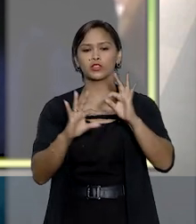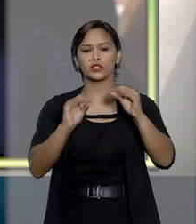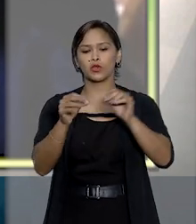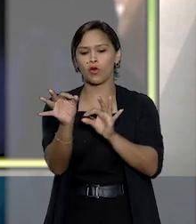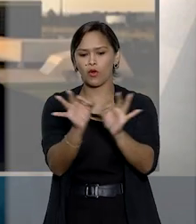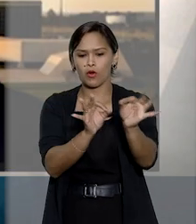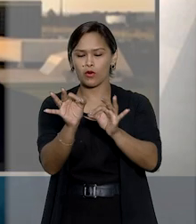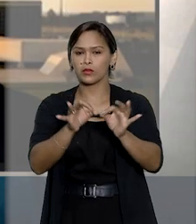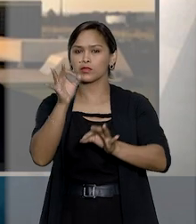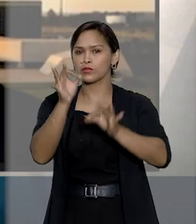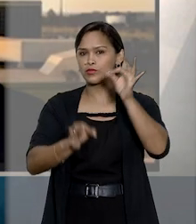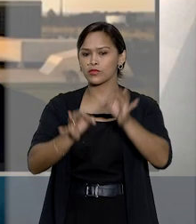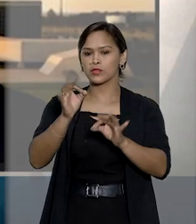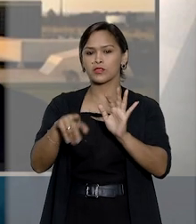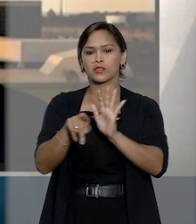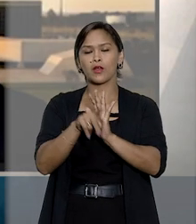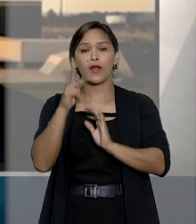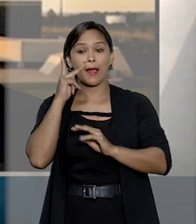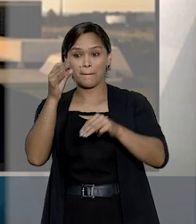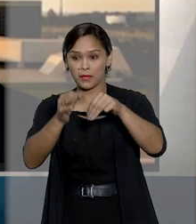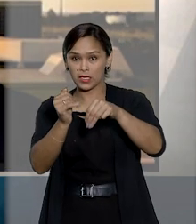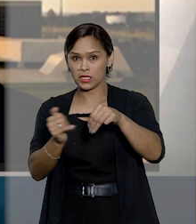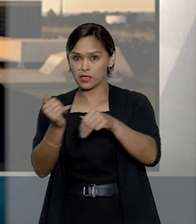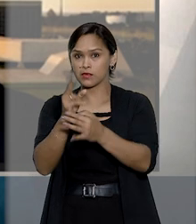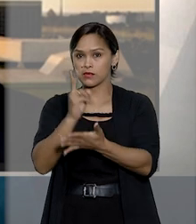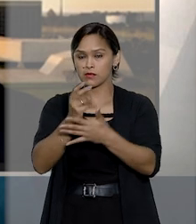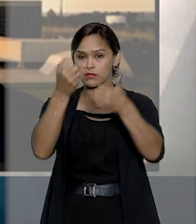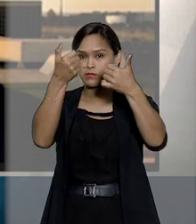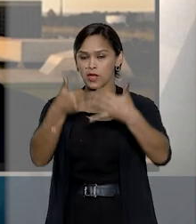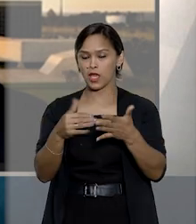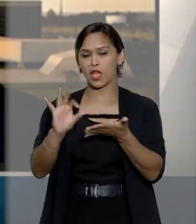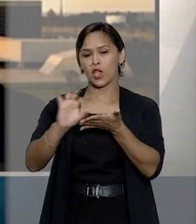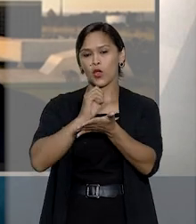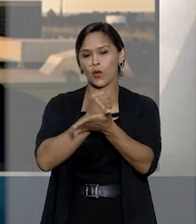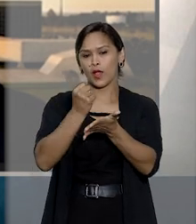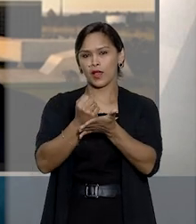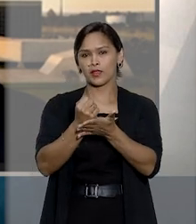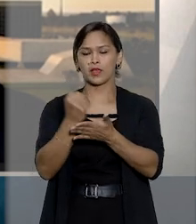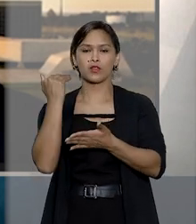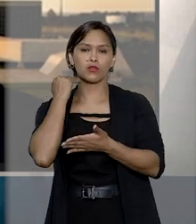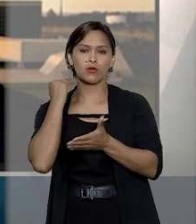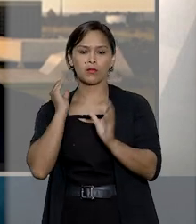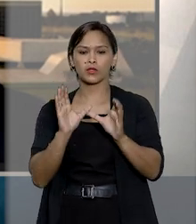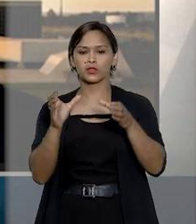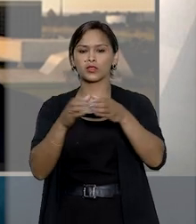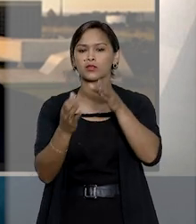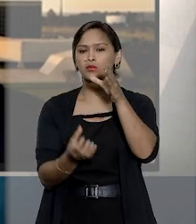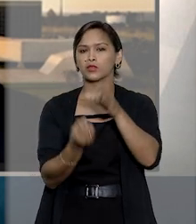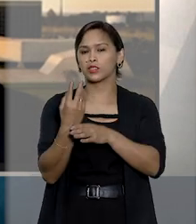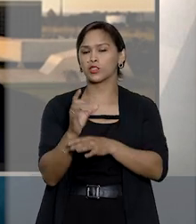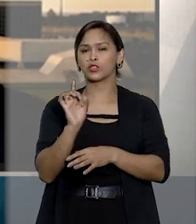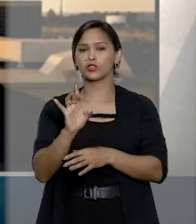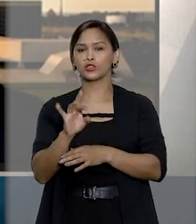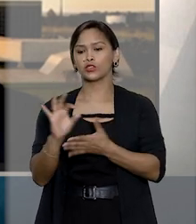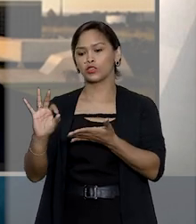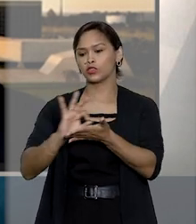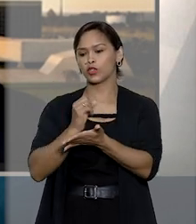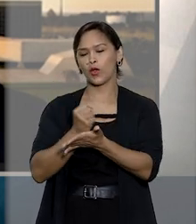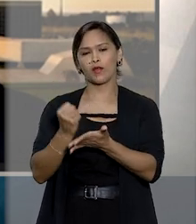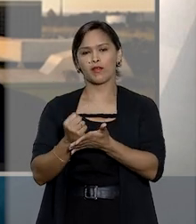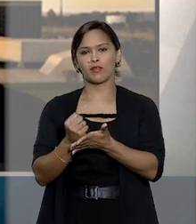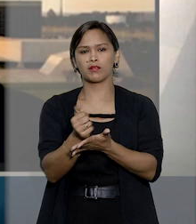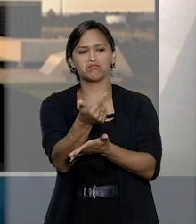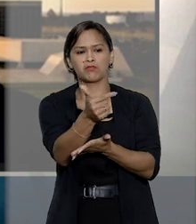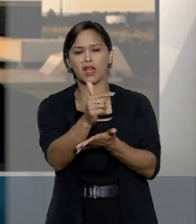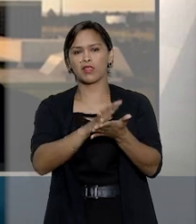ordem judicial. Ainda segundo a ministra, o cadastro de clientes do Banco Central tem natureza meramente cadastral e